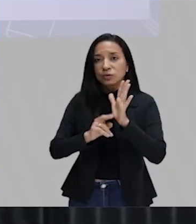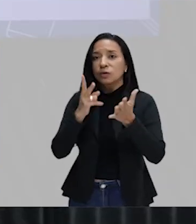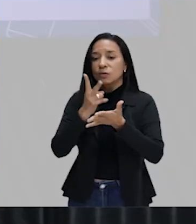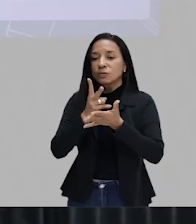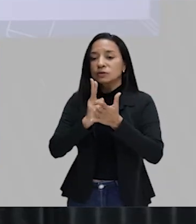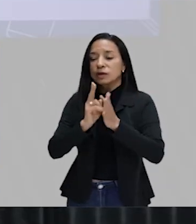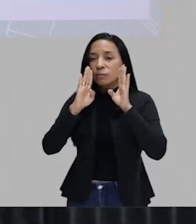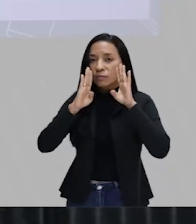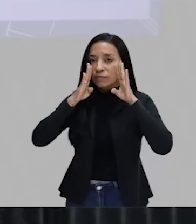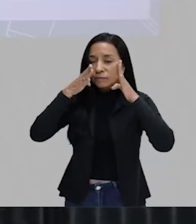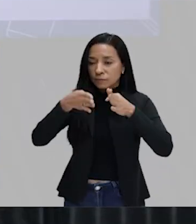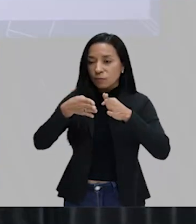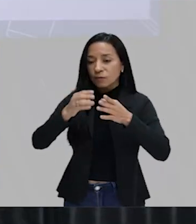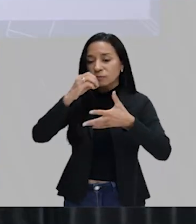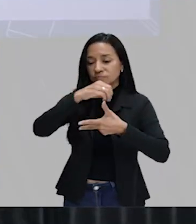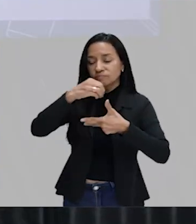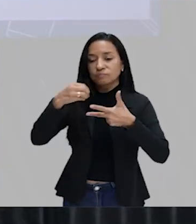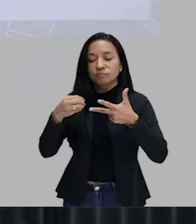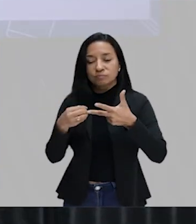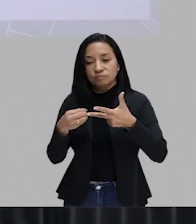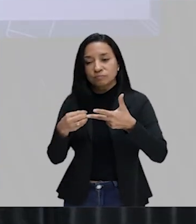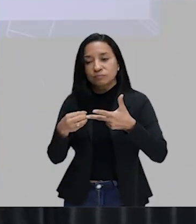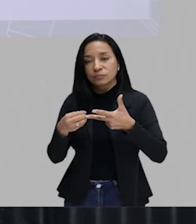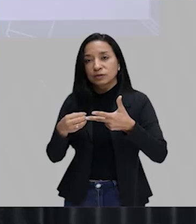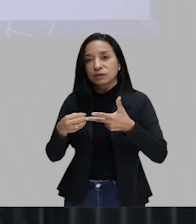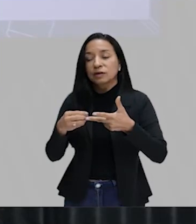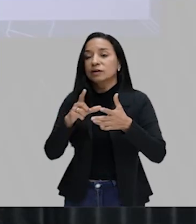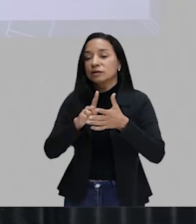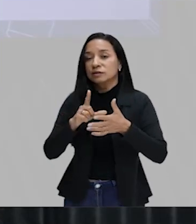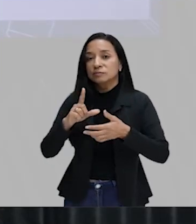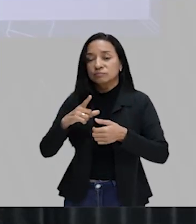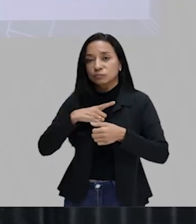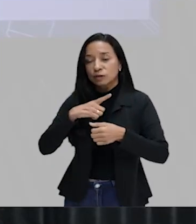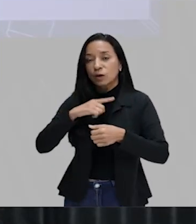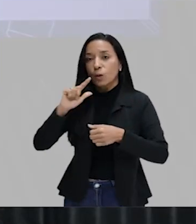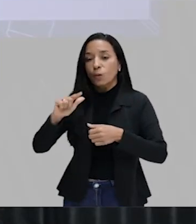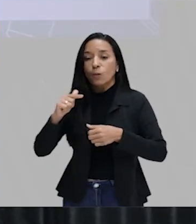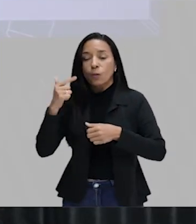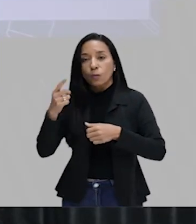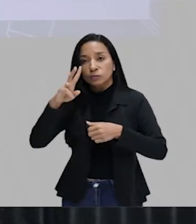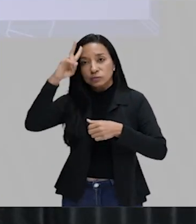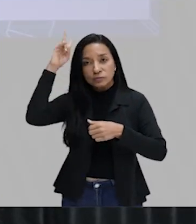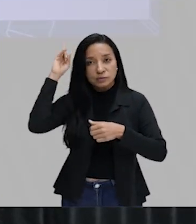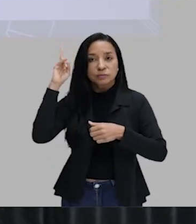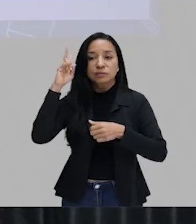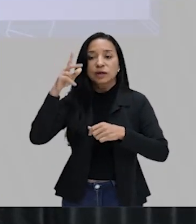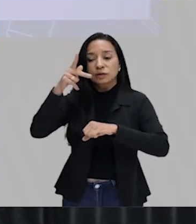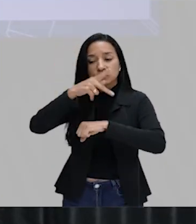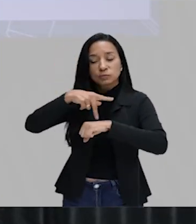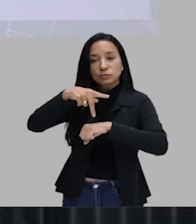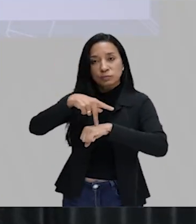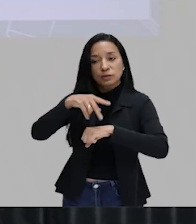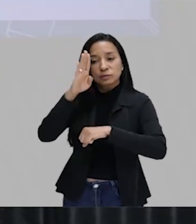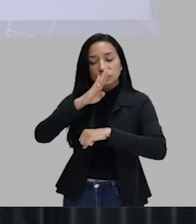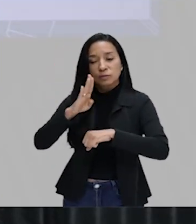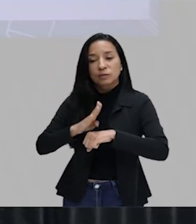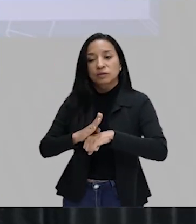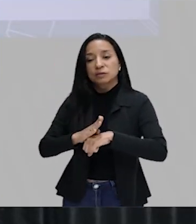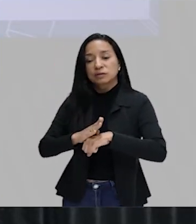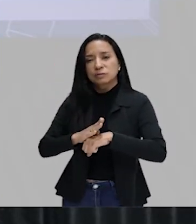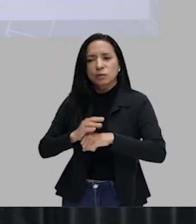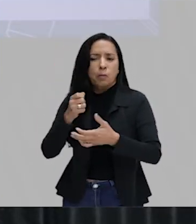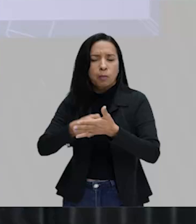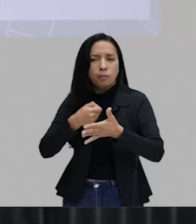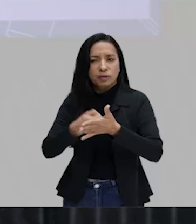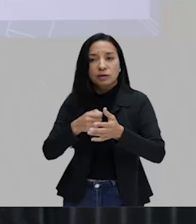Enem, texto dissertativo argumentativo, mas existem outros vestibulares tradicionais pelo país. Você não é obrigado a fazer um vestibular, o Enem, só para a sua região. Você